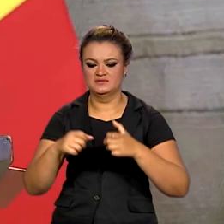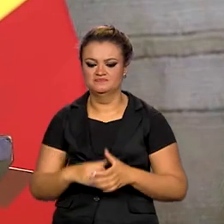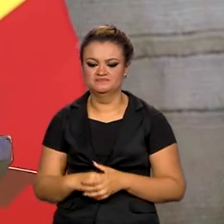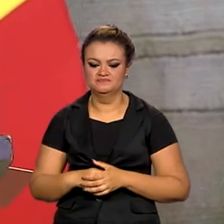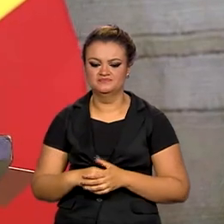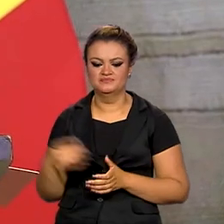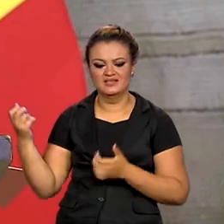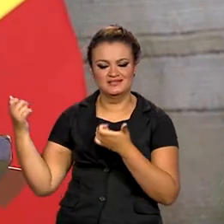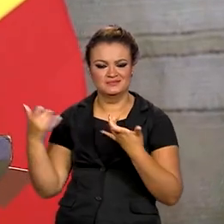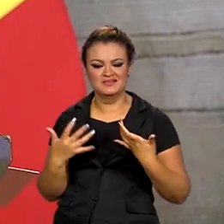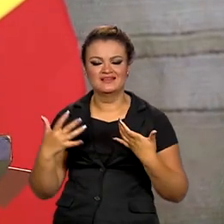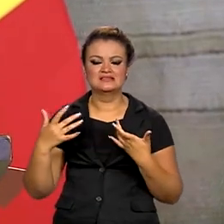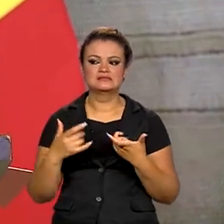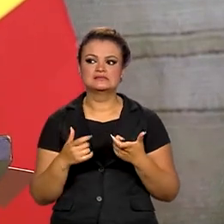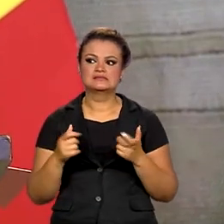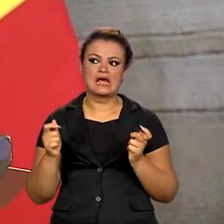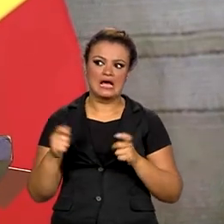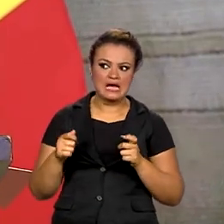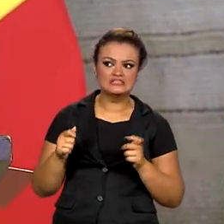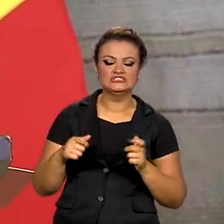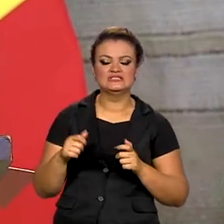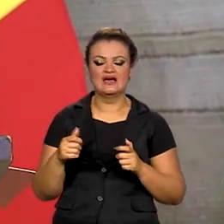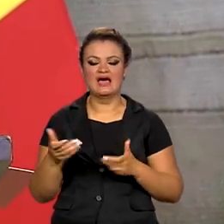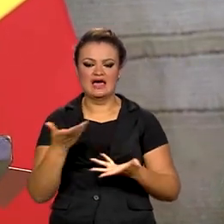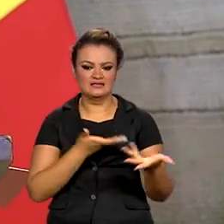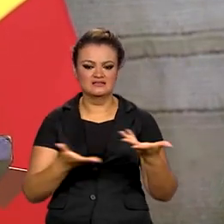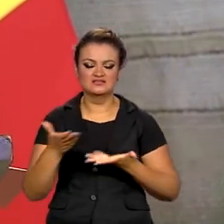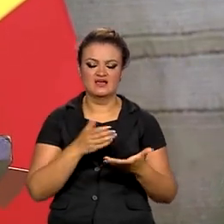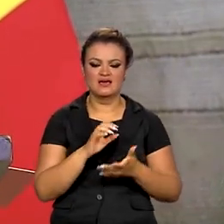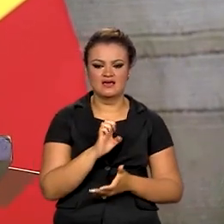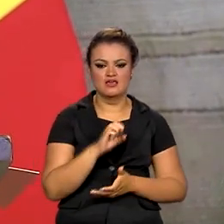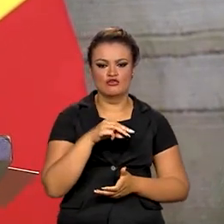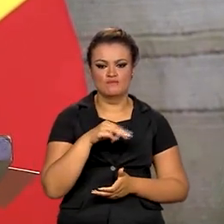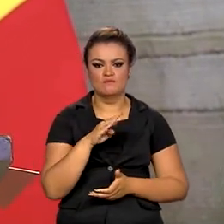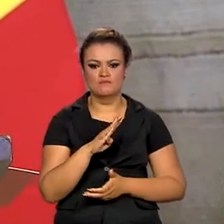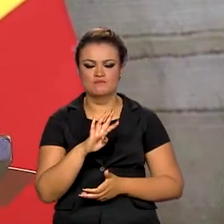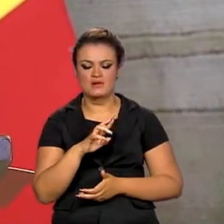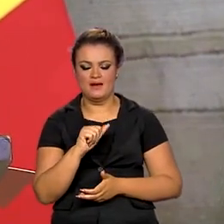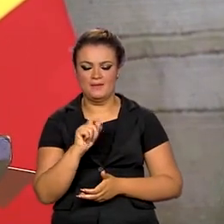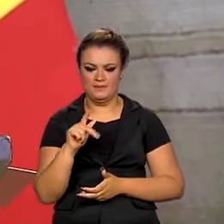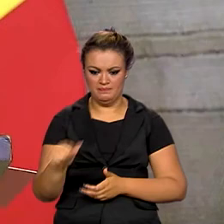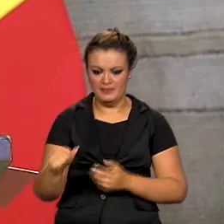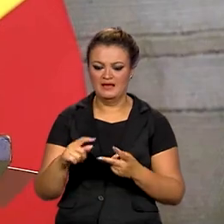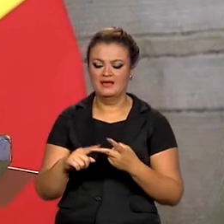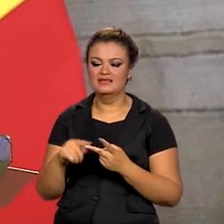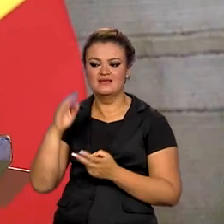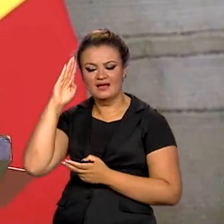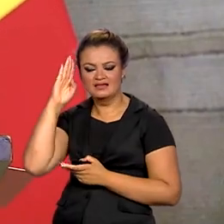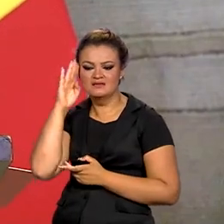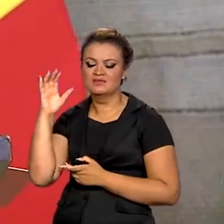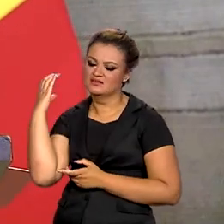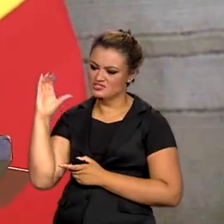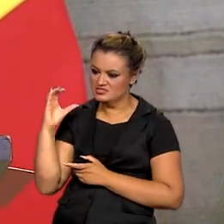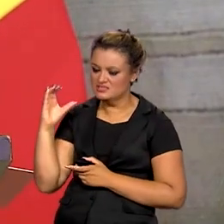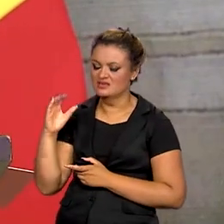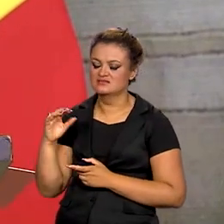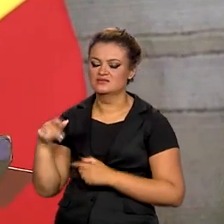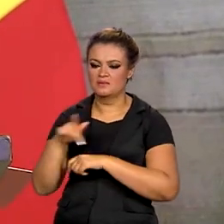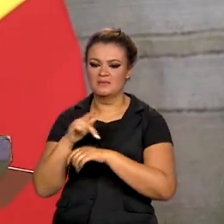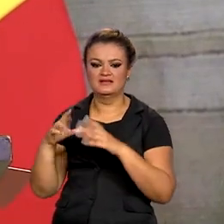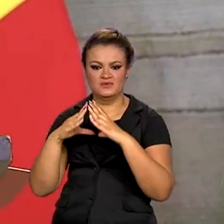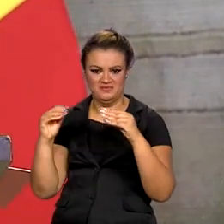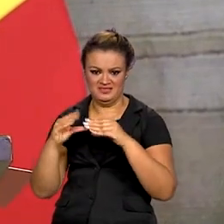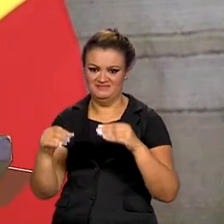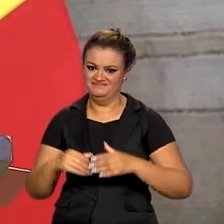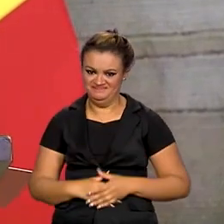São promissoras as possibilidades do intercâmbio entre a Embrapa e a Academia de Ciências Agrícolas e Florestais da Romênia.